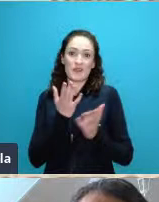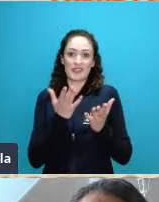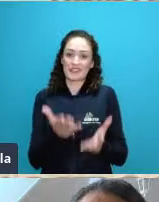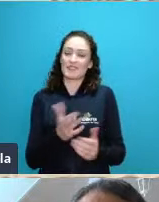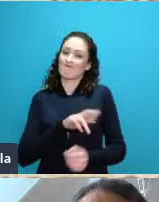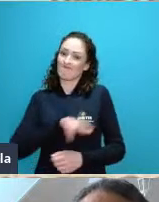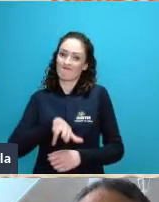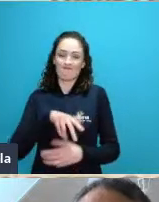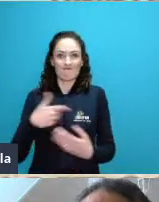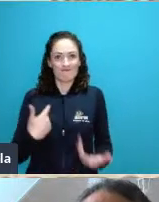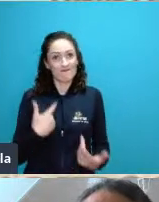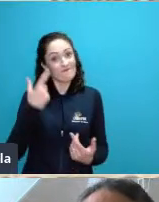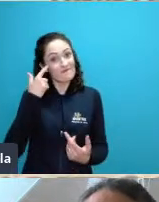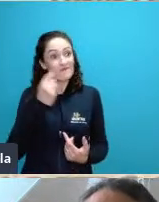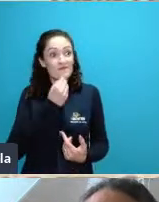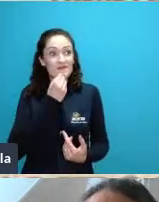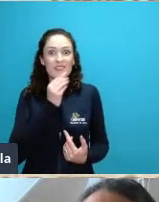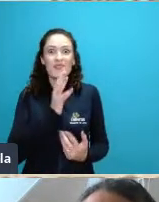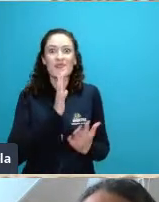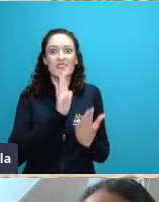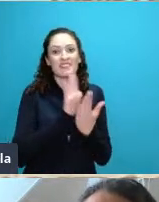Cristofoletti mas eu